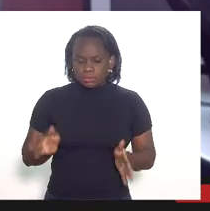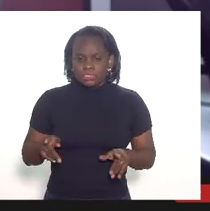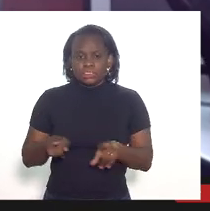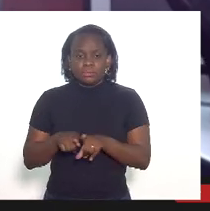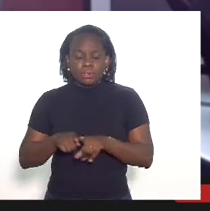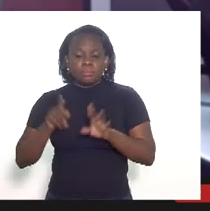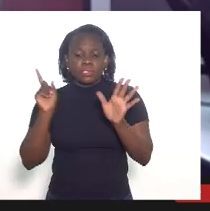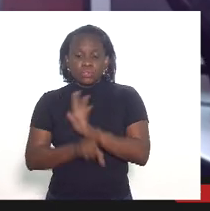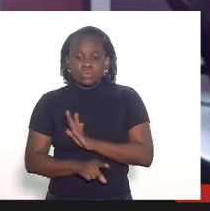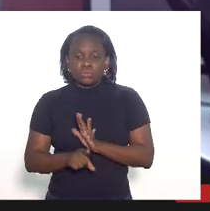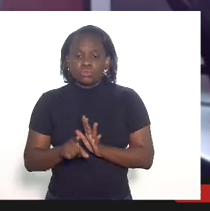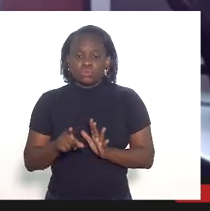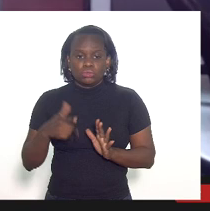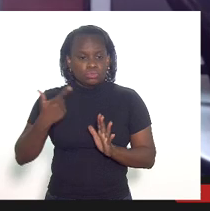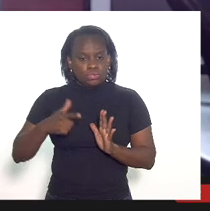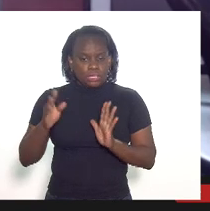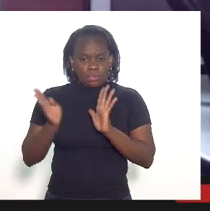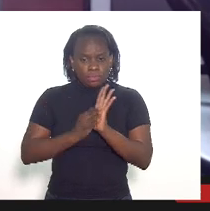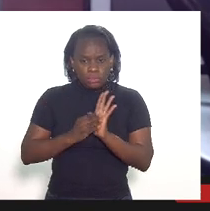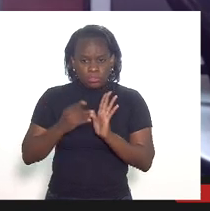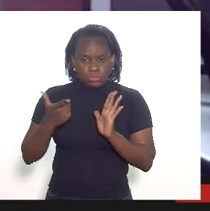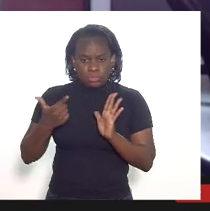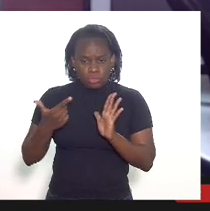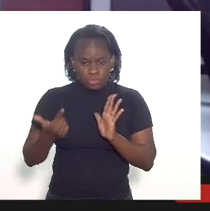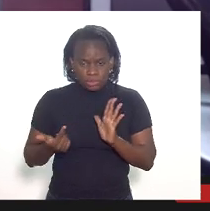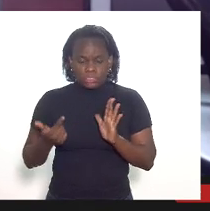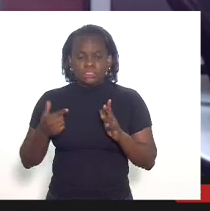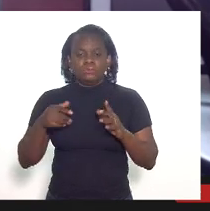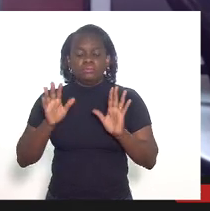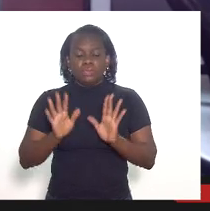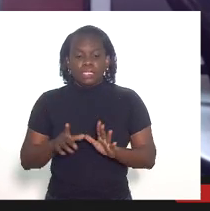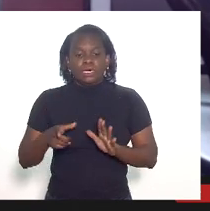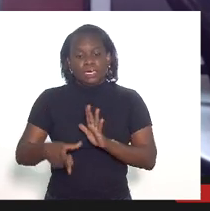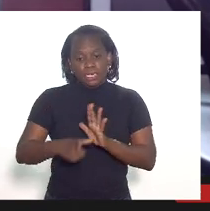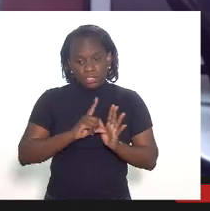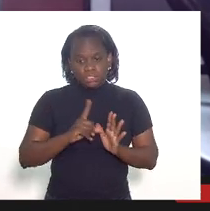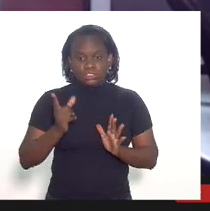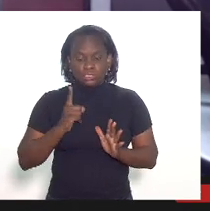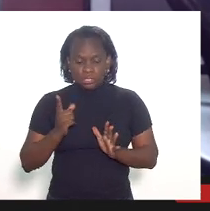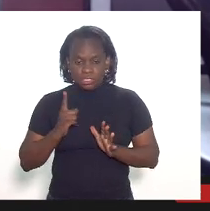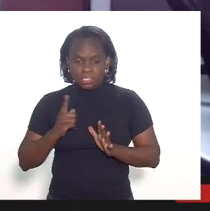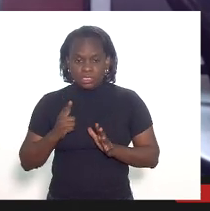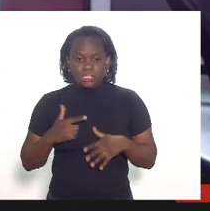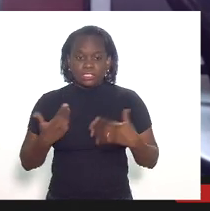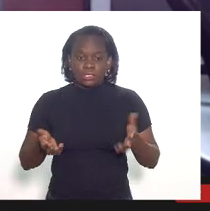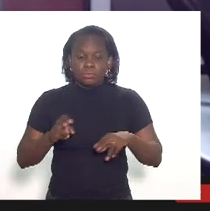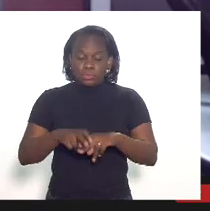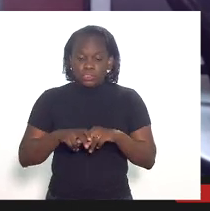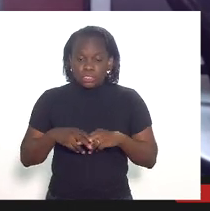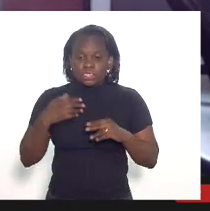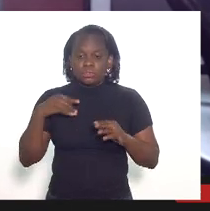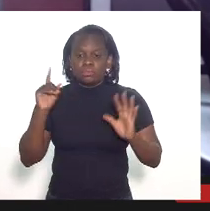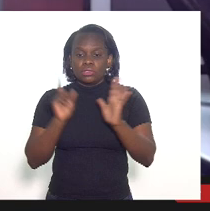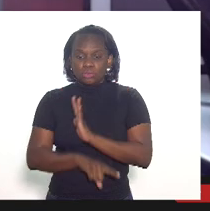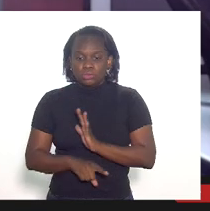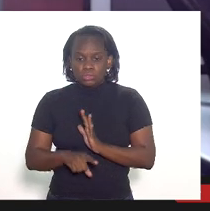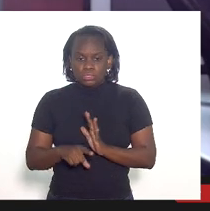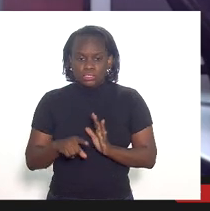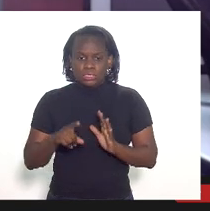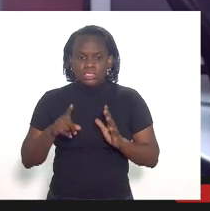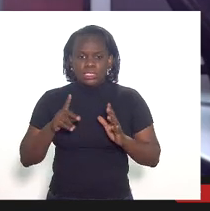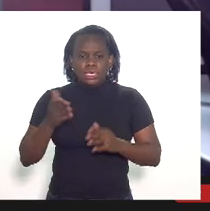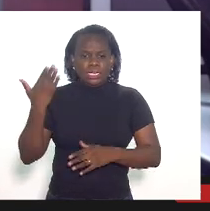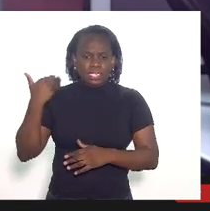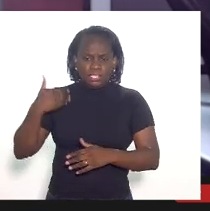pergunto isso não está na resolução 12 mas estava anteriormente e em razão disso eu pergunto será que desde